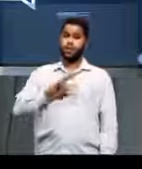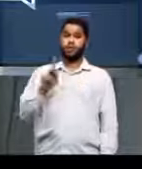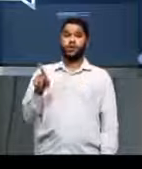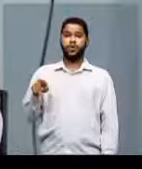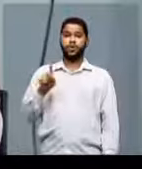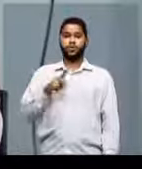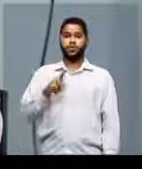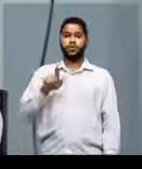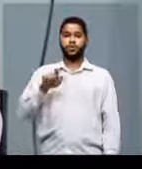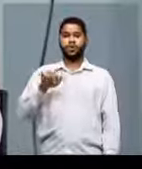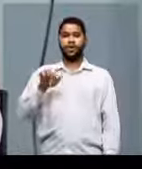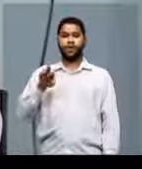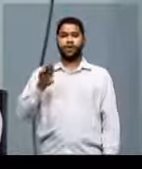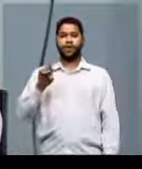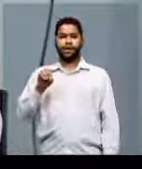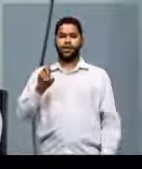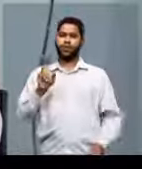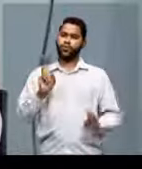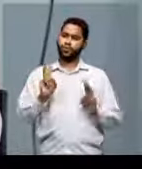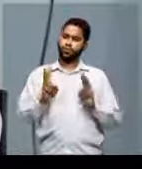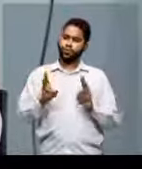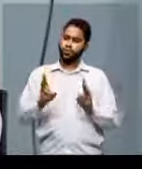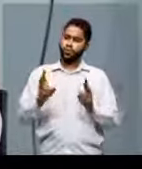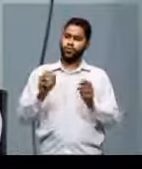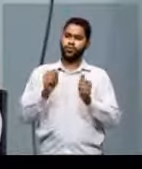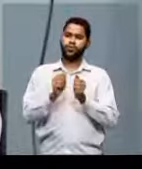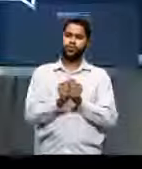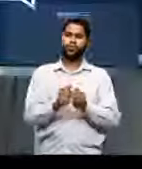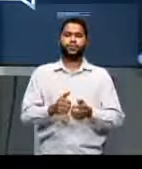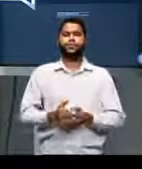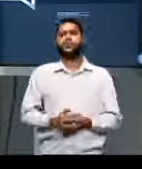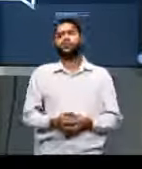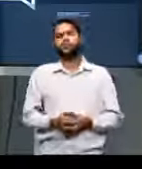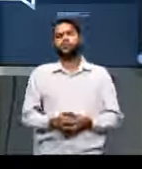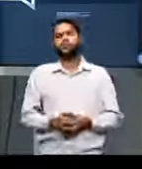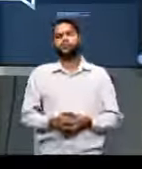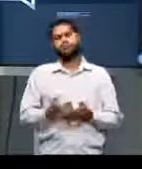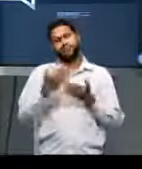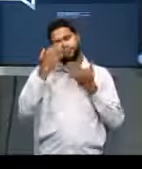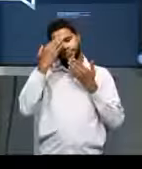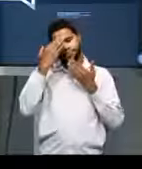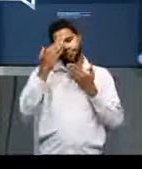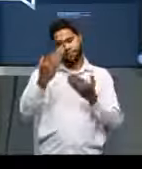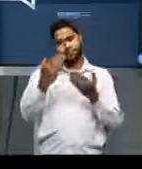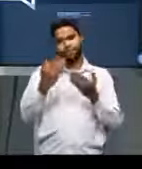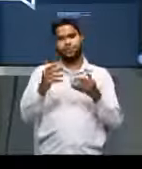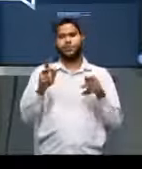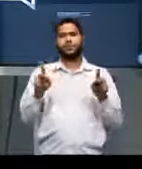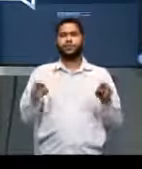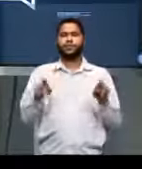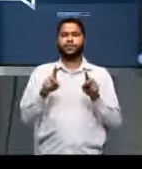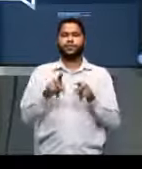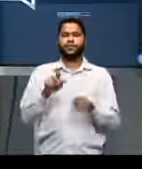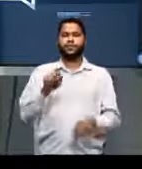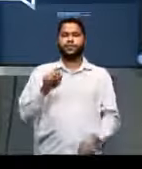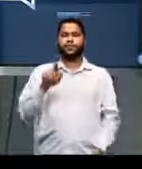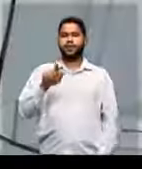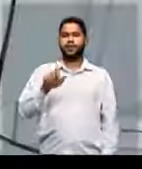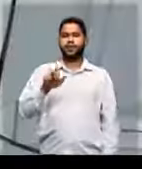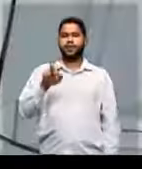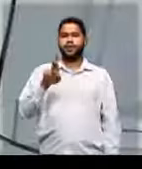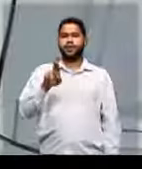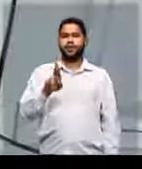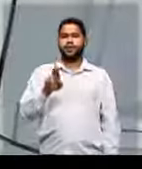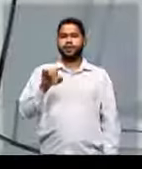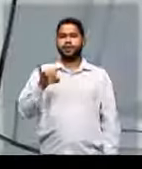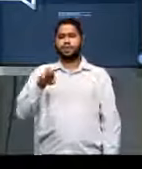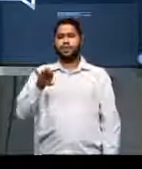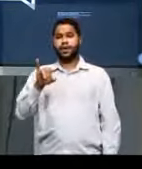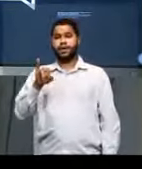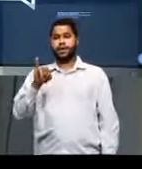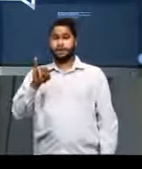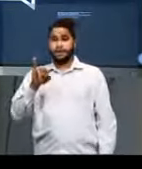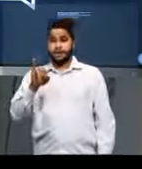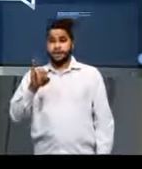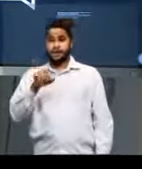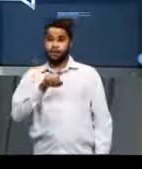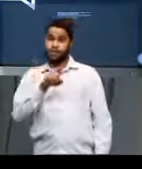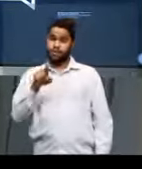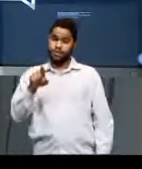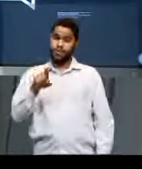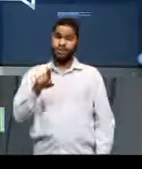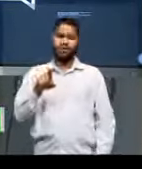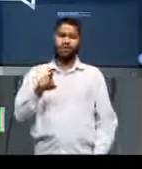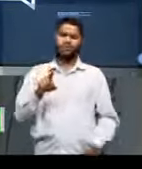professor Leandro Carvalho, que continua conosco. Eu agradeço a presença do professor Alex Marini. E você,